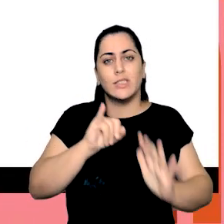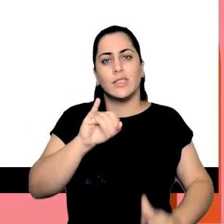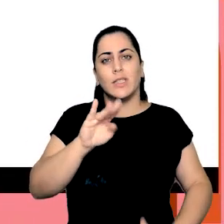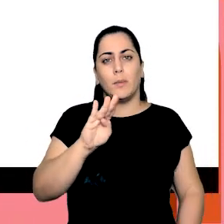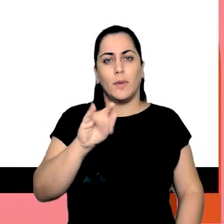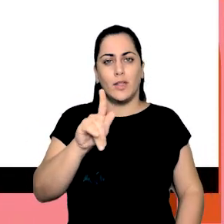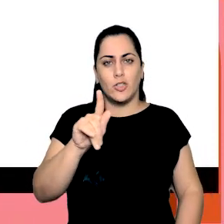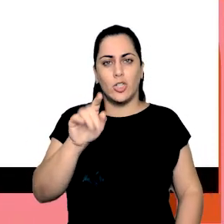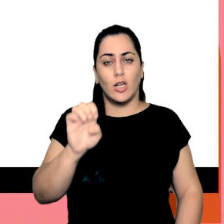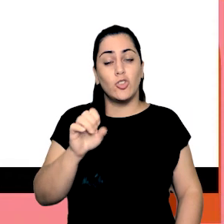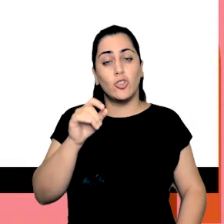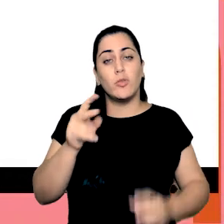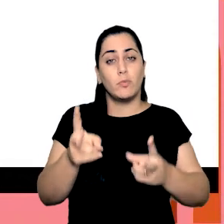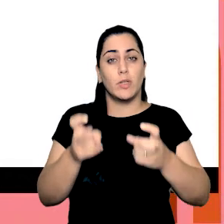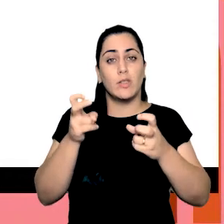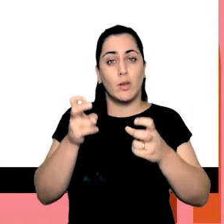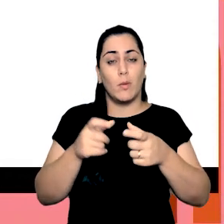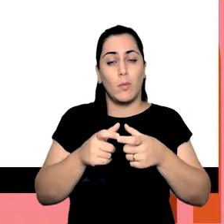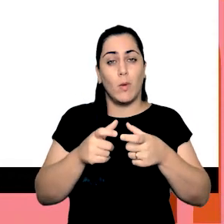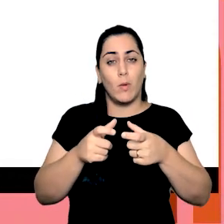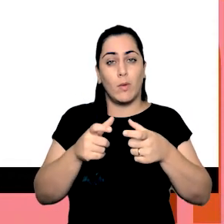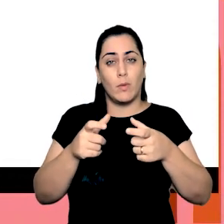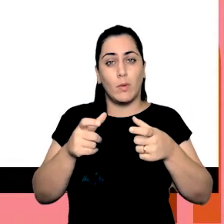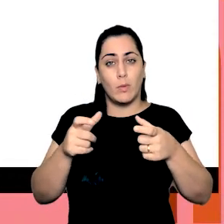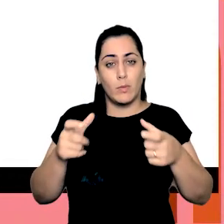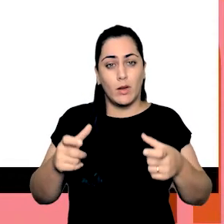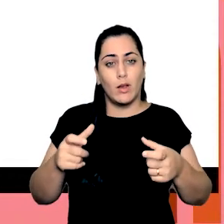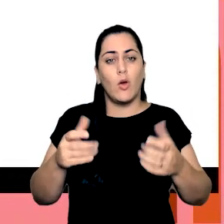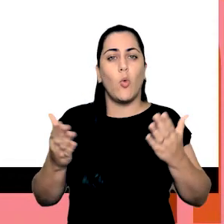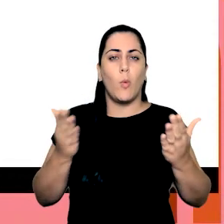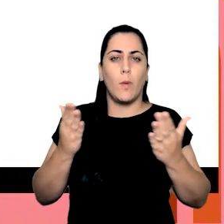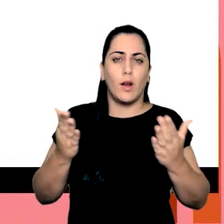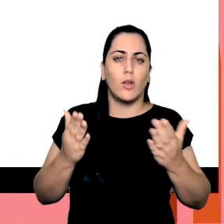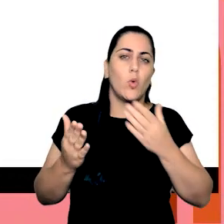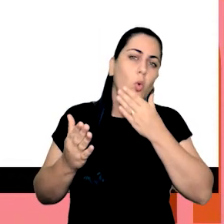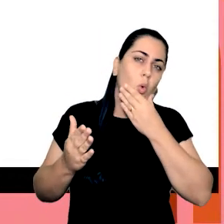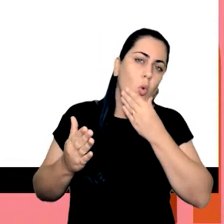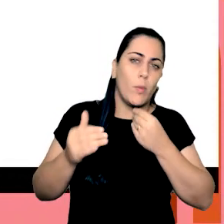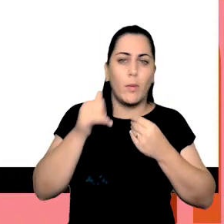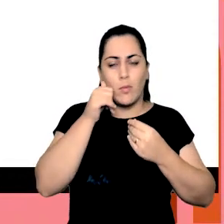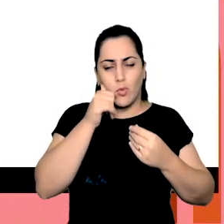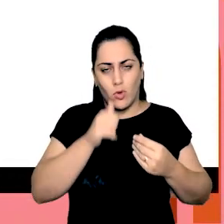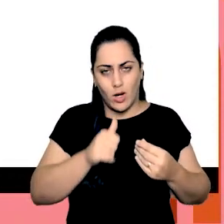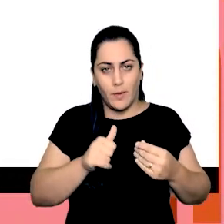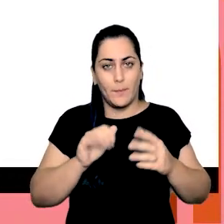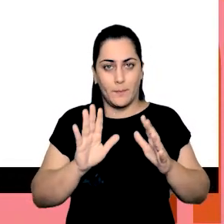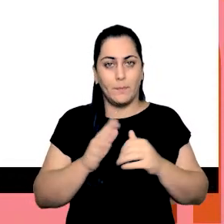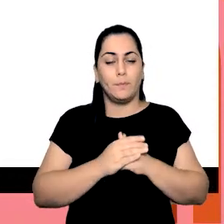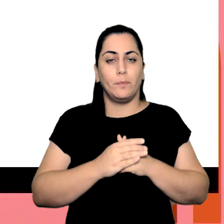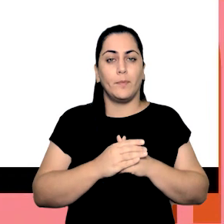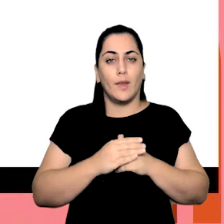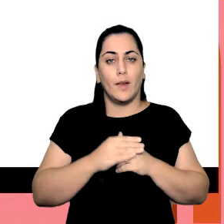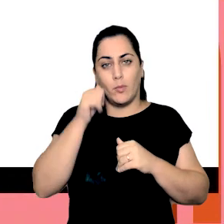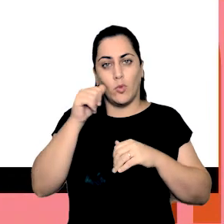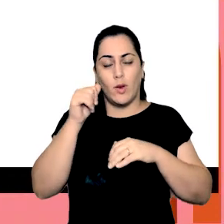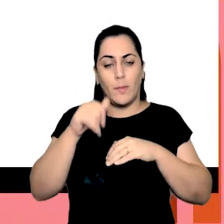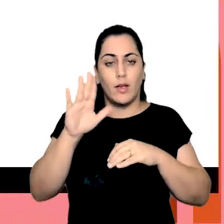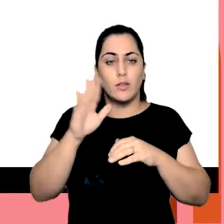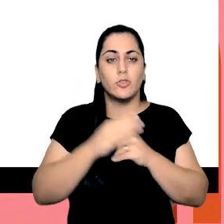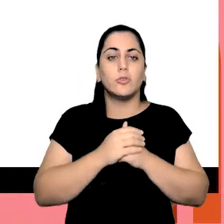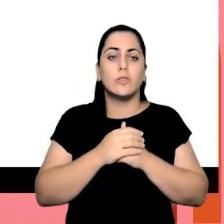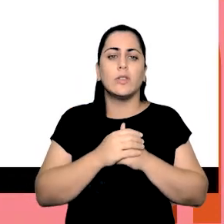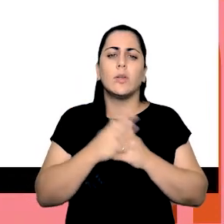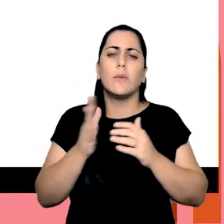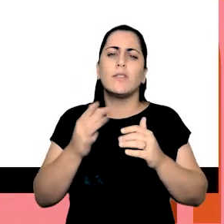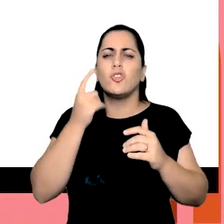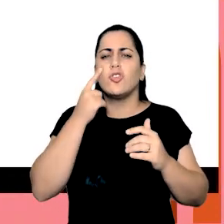percebemos que teve um aumento da nossa população quando comparada aos homens, a população masculina. Entretanto, quando a gente